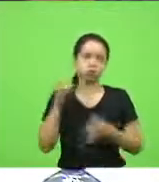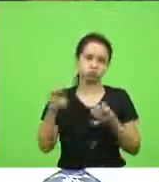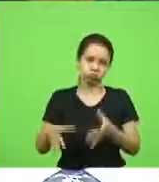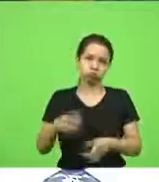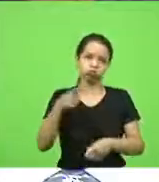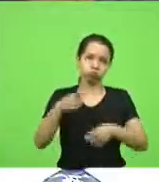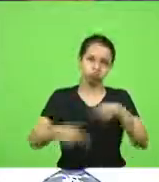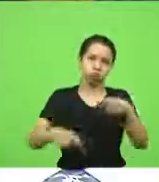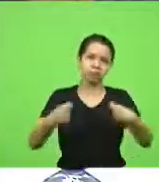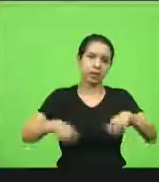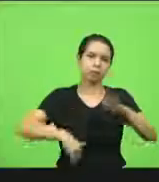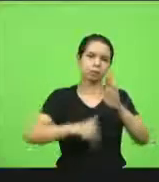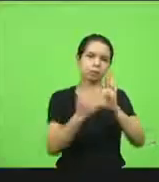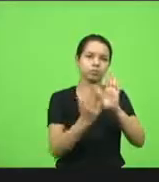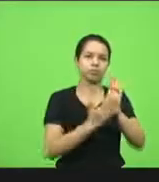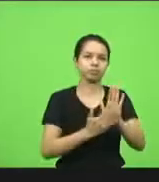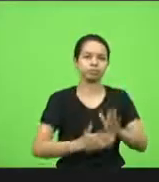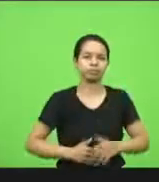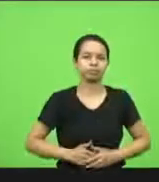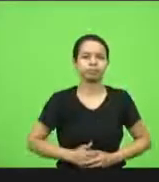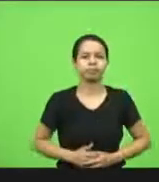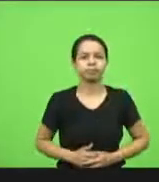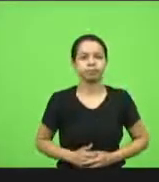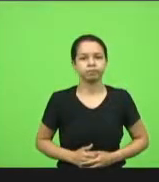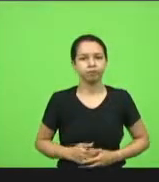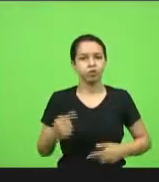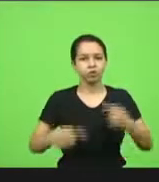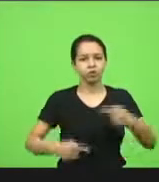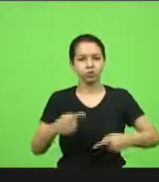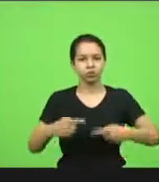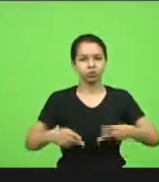para prender. Obrigado. Ainda em discussão,